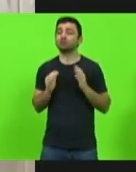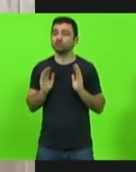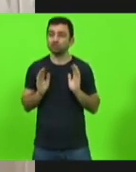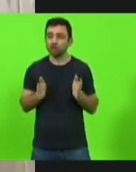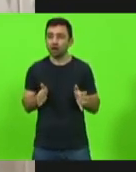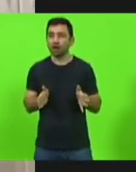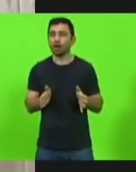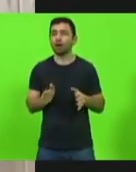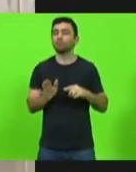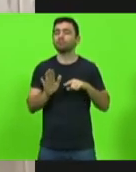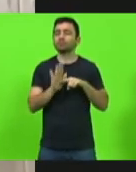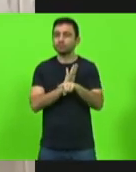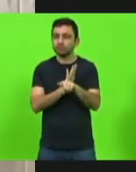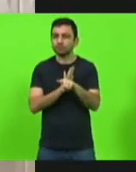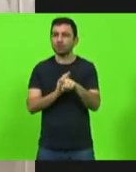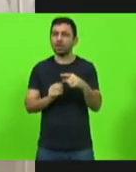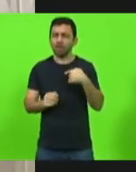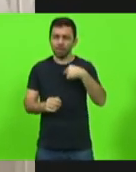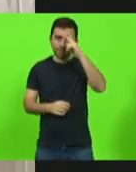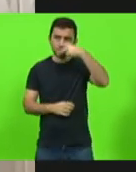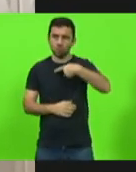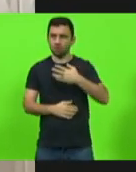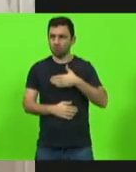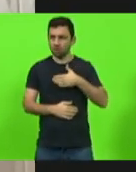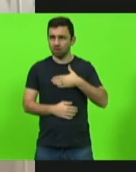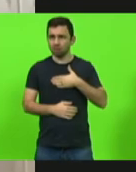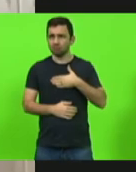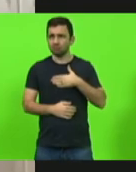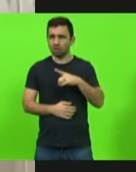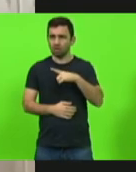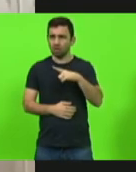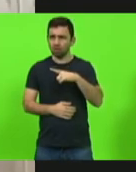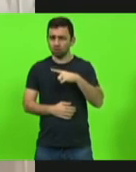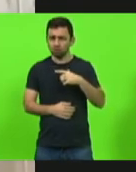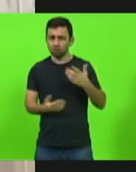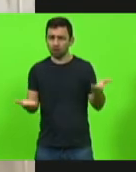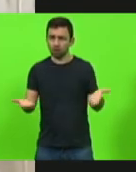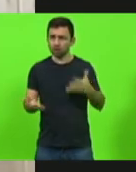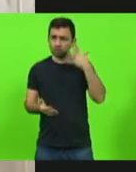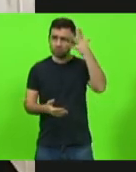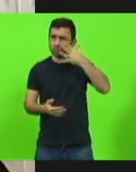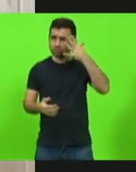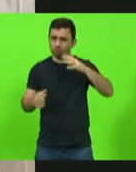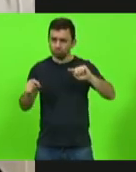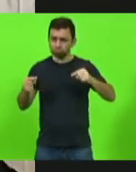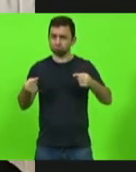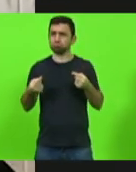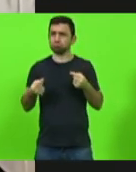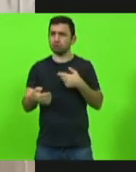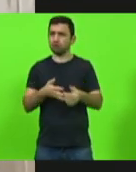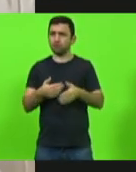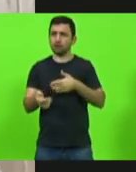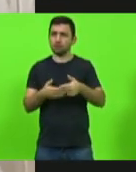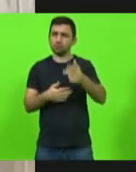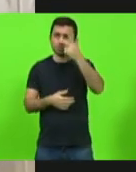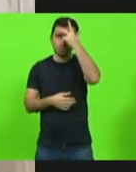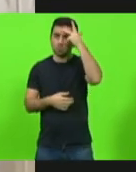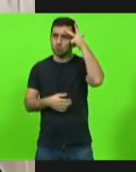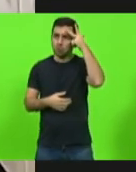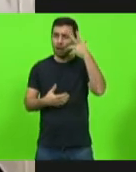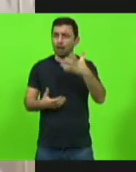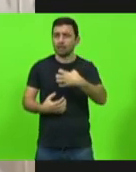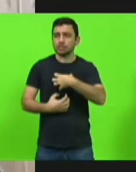for uma questão pessoal comigo, vamos resolver ela aí no plenário? Vamos colocar frente a frente, seja lá quem for que está se